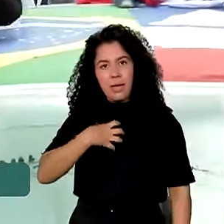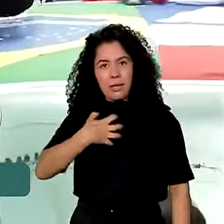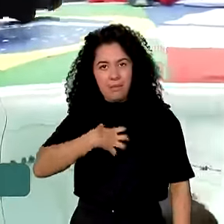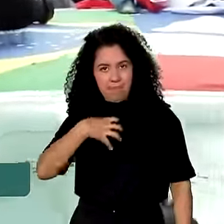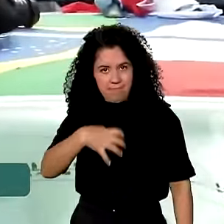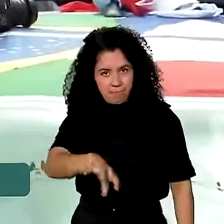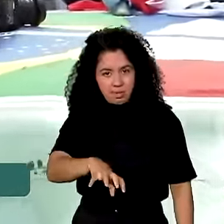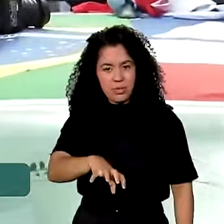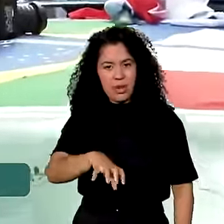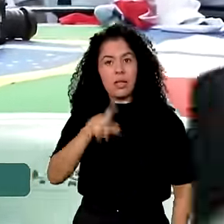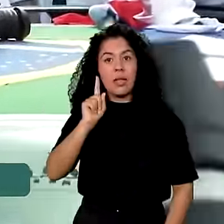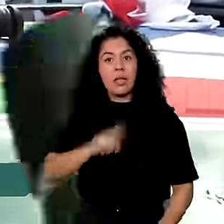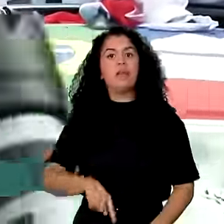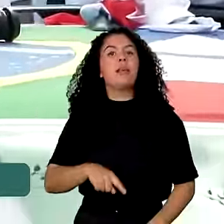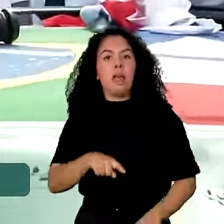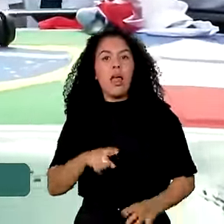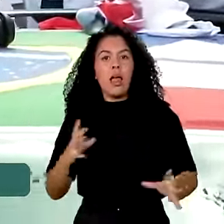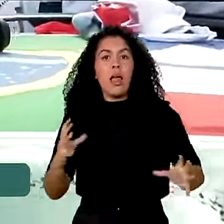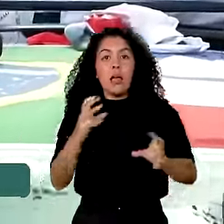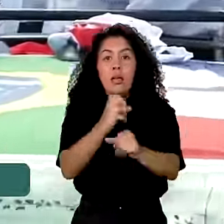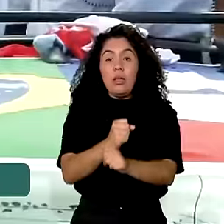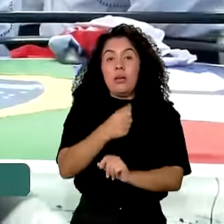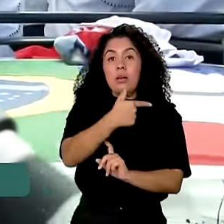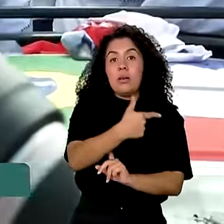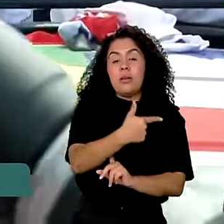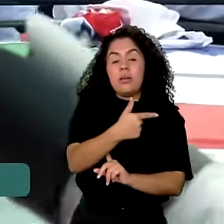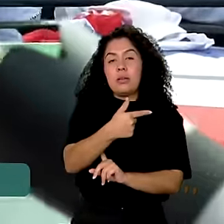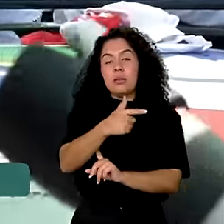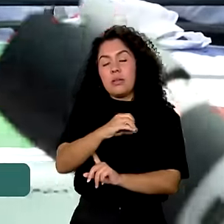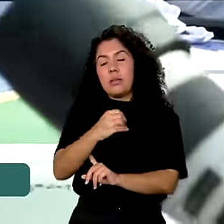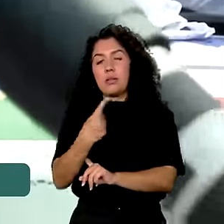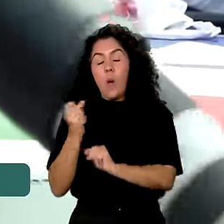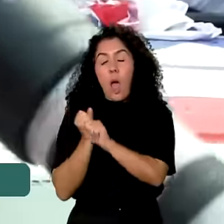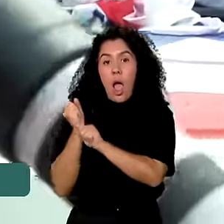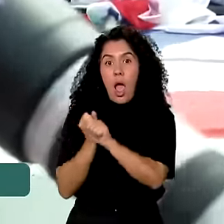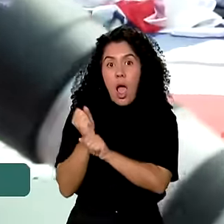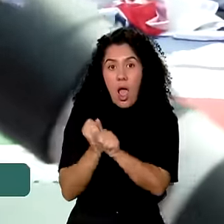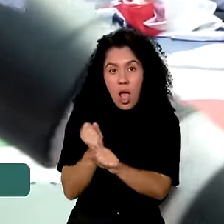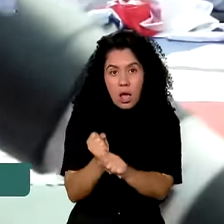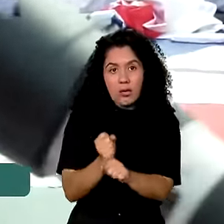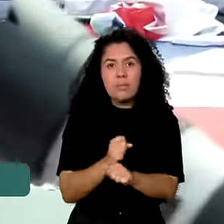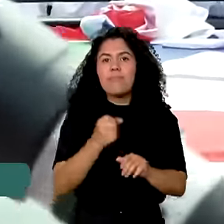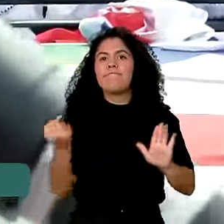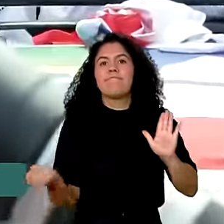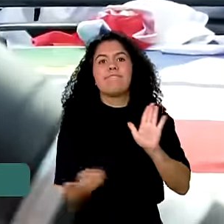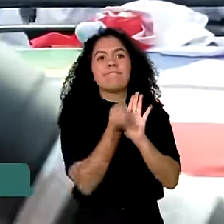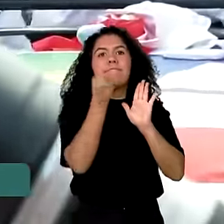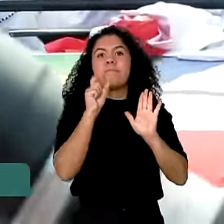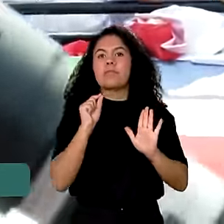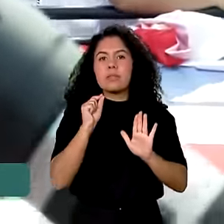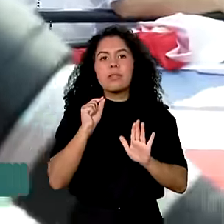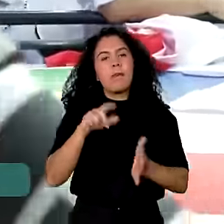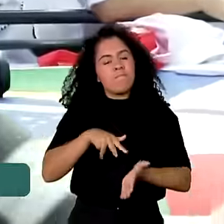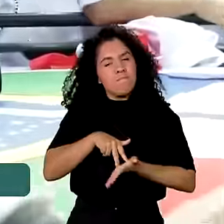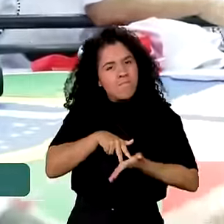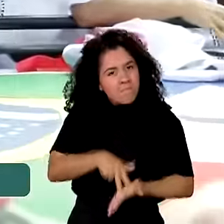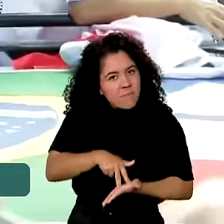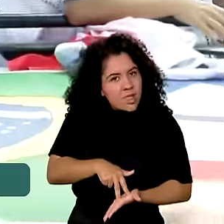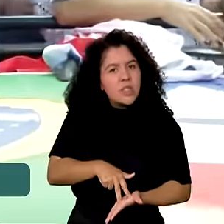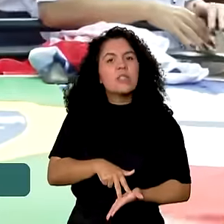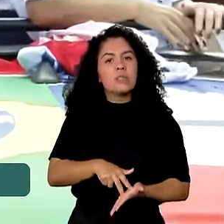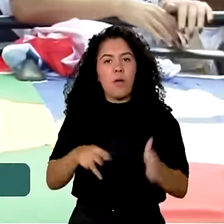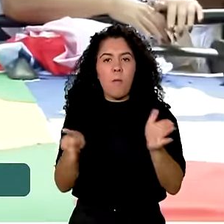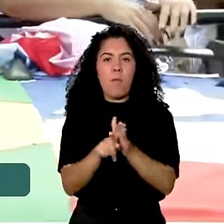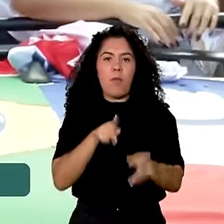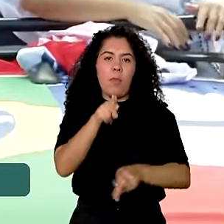independência do Brasil na Bahia, o evento que conta com a presença do presidente Lula. Essa data representa a resistência da